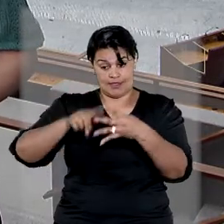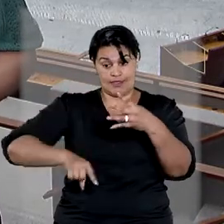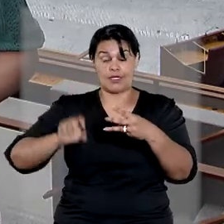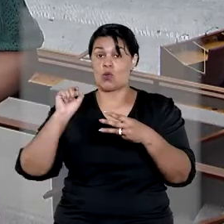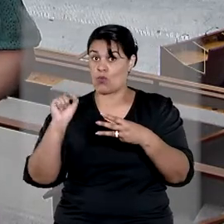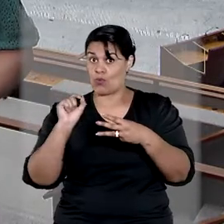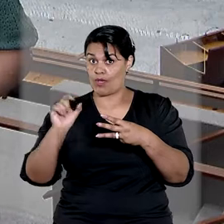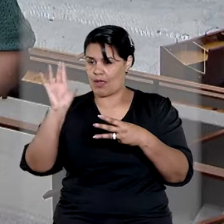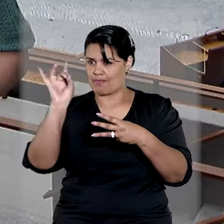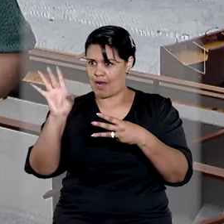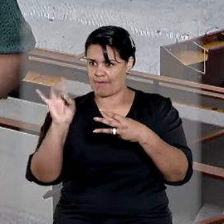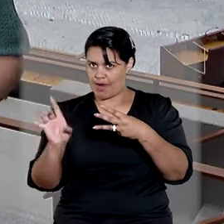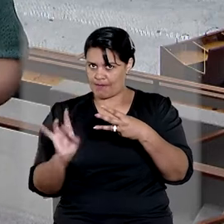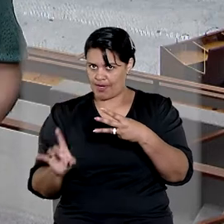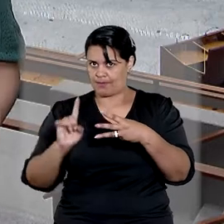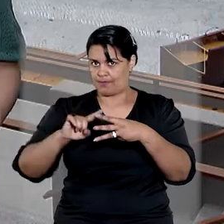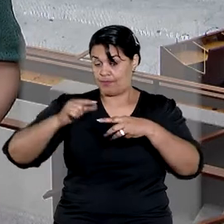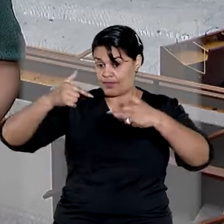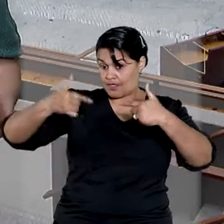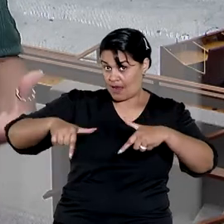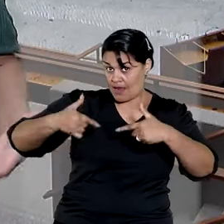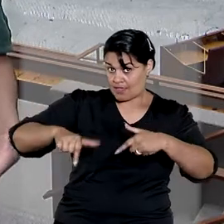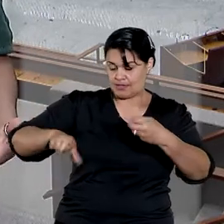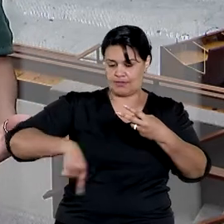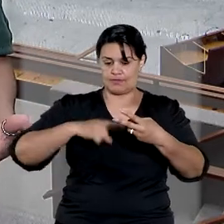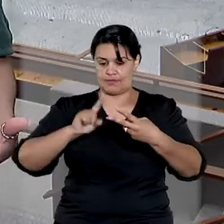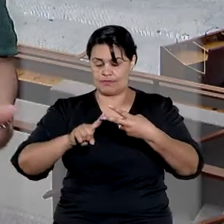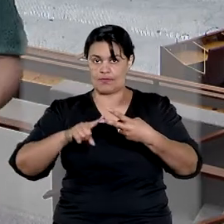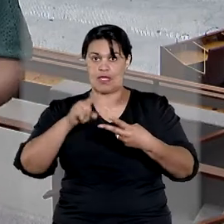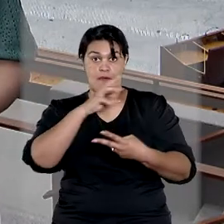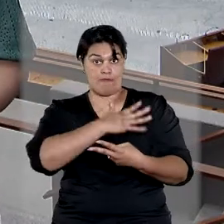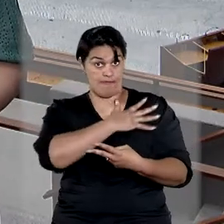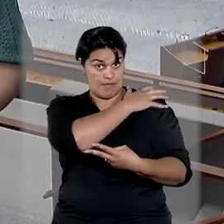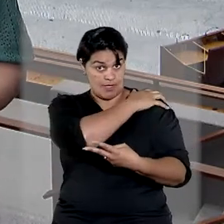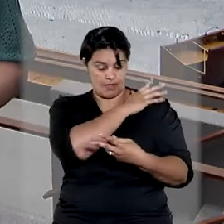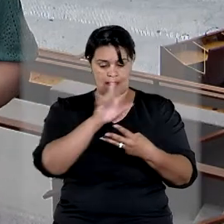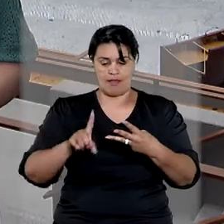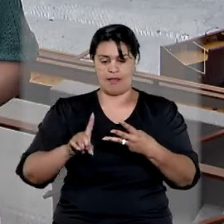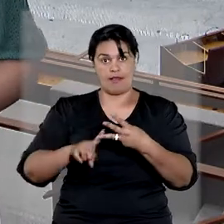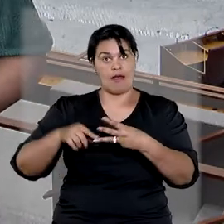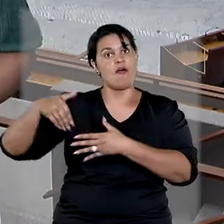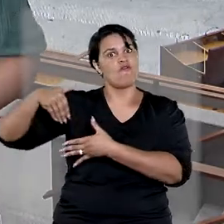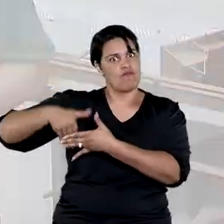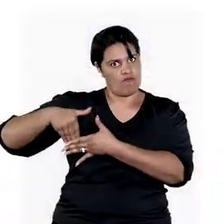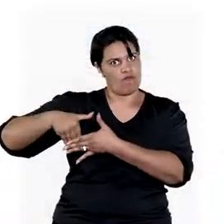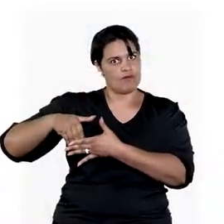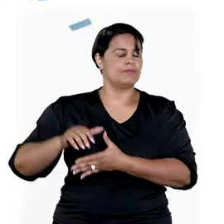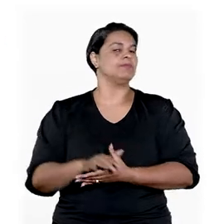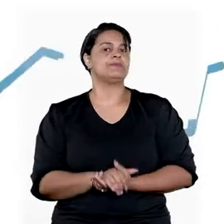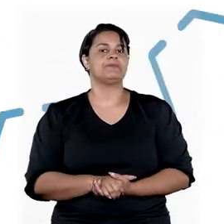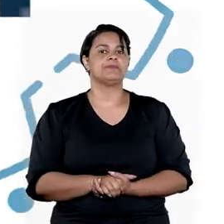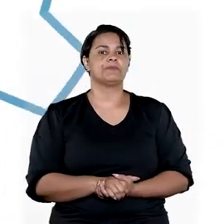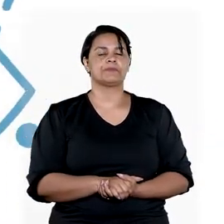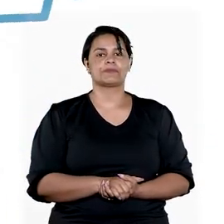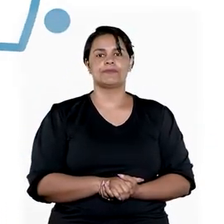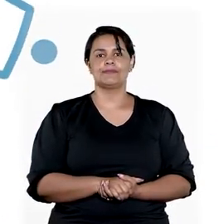legislações especializadas, que são a trabalhista, a militar e a eleitoral.